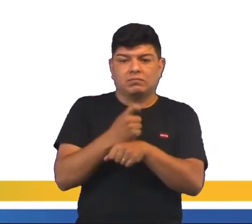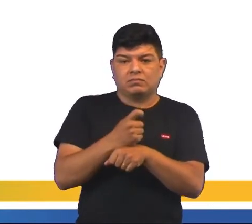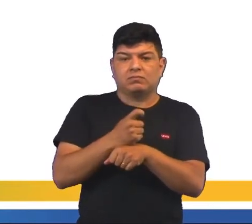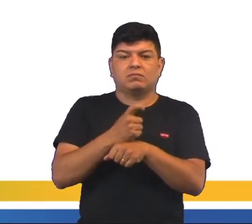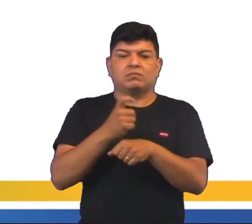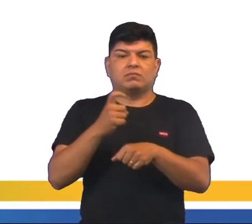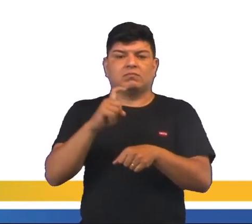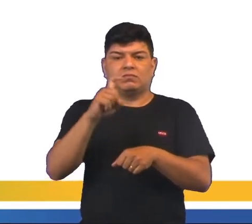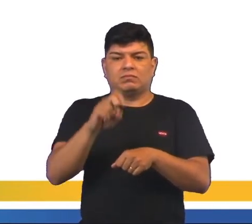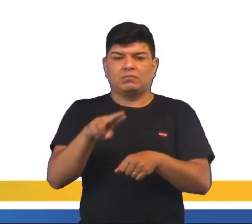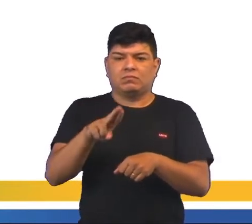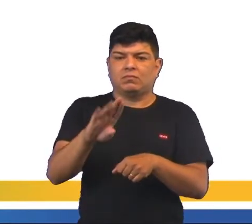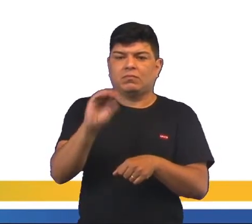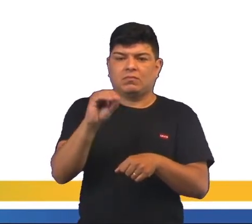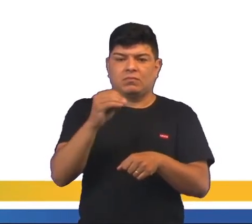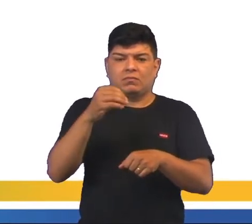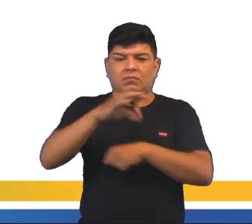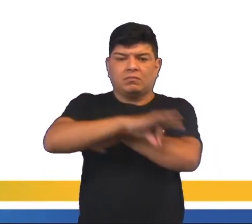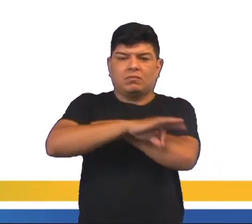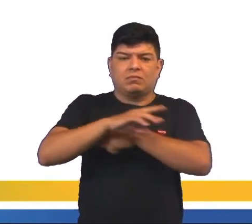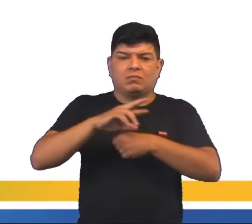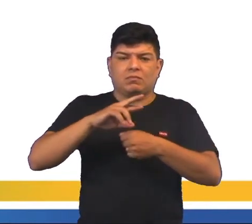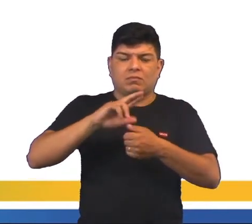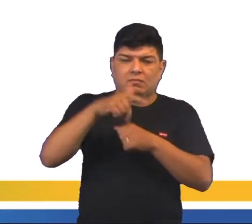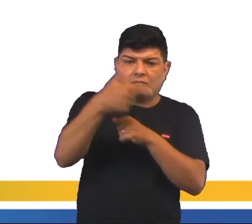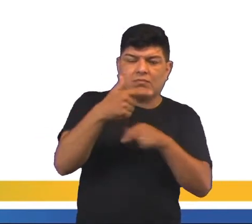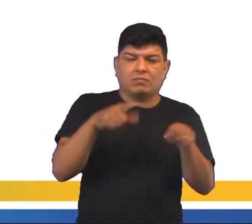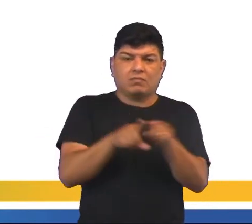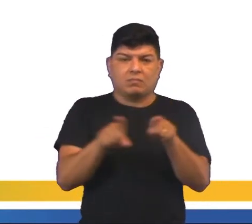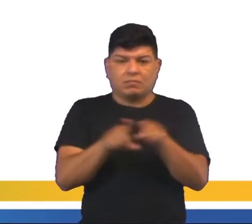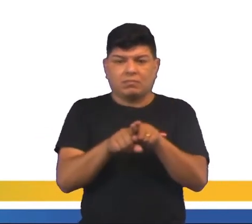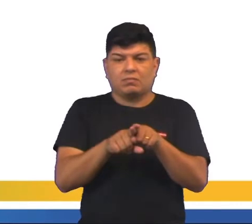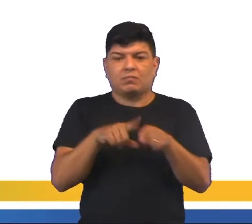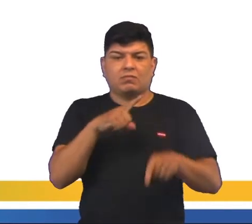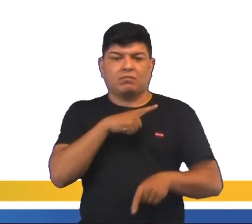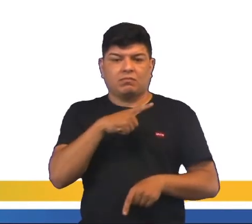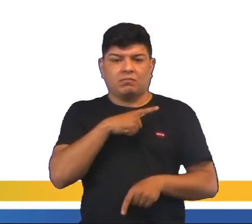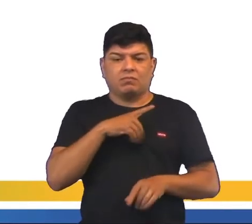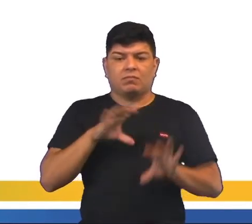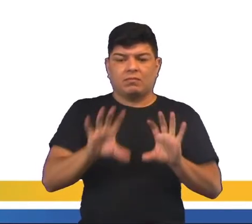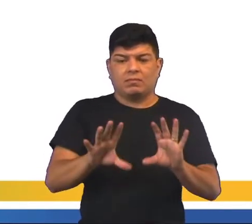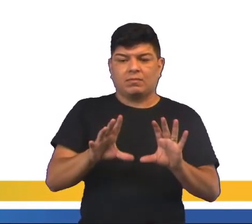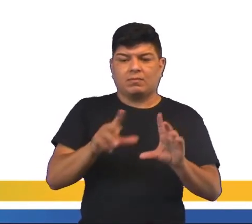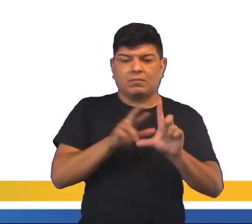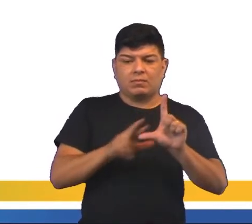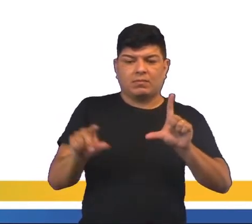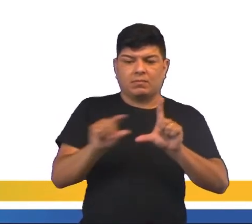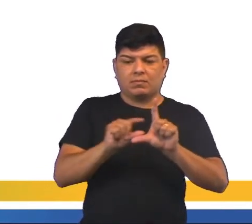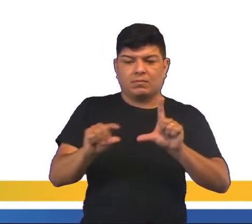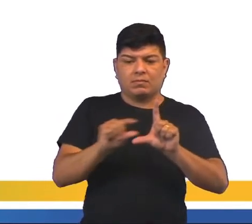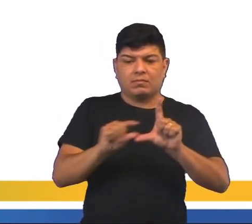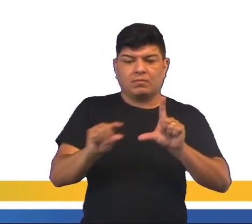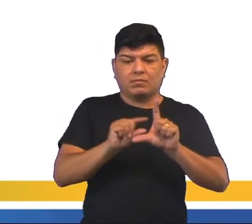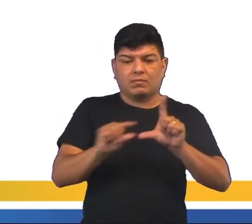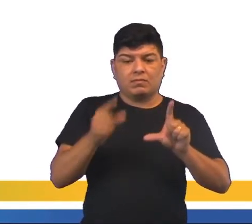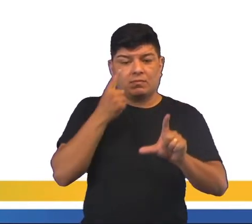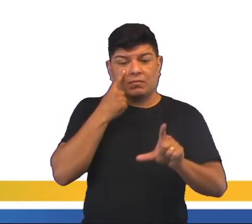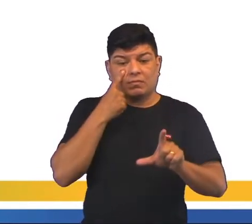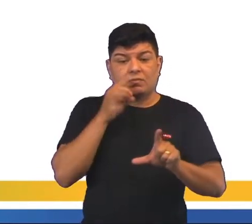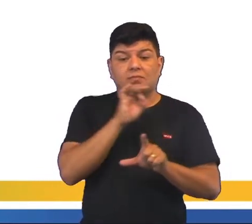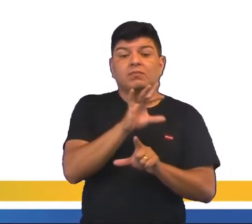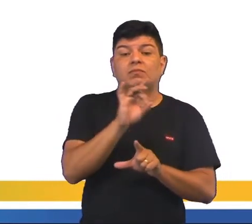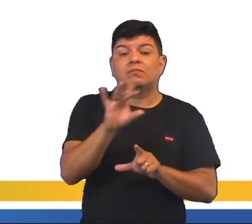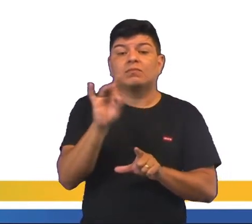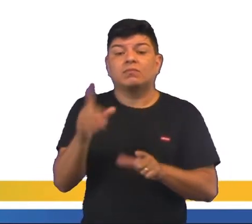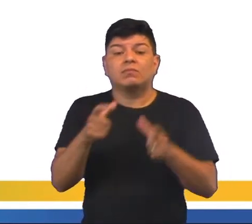chumbo, ferro, zinco, ouro, petróleo e uma série de outros minerais, de acordo com a legenda, e você vai identificando onde